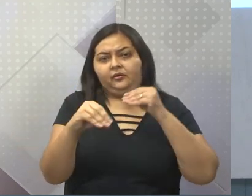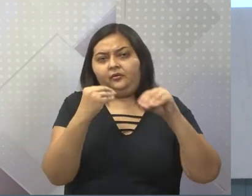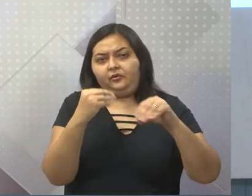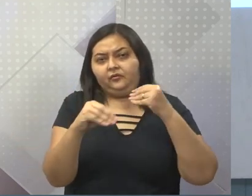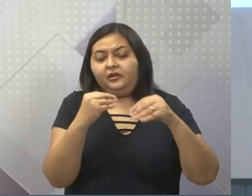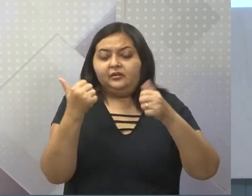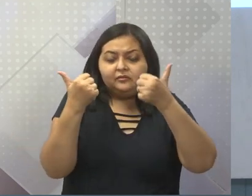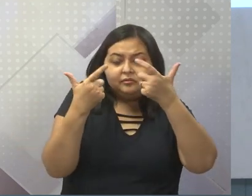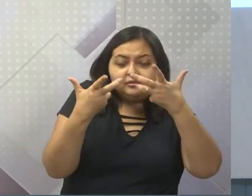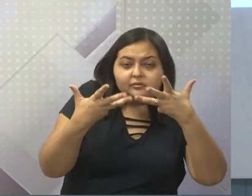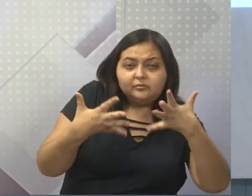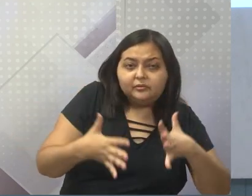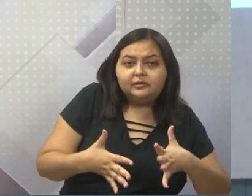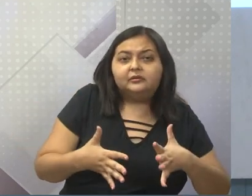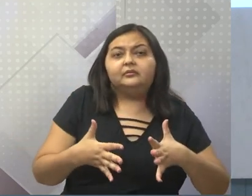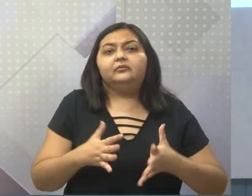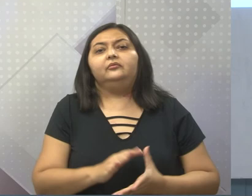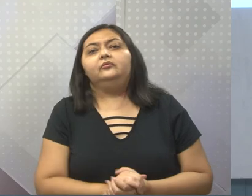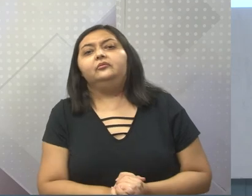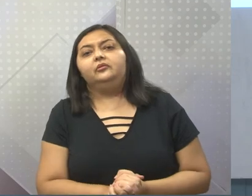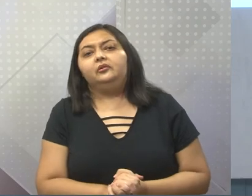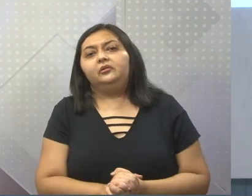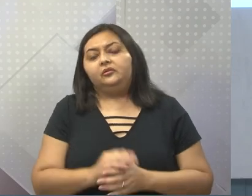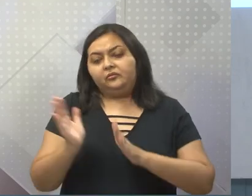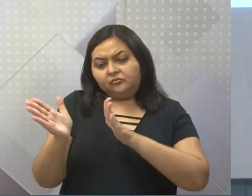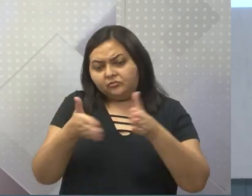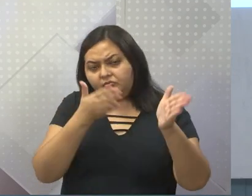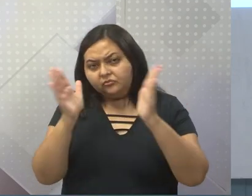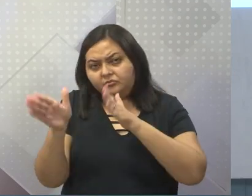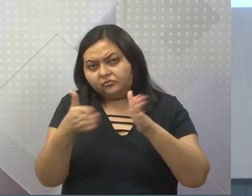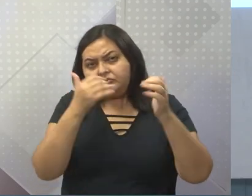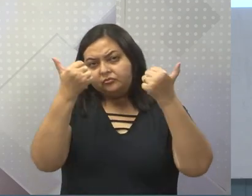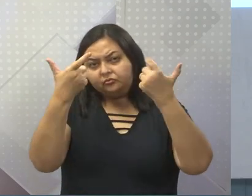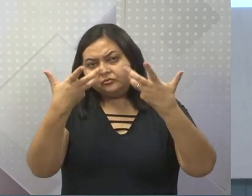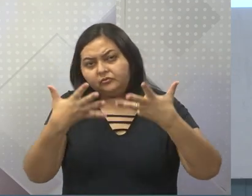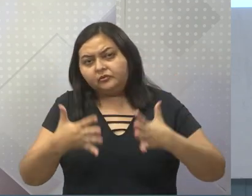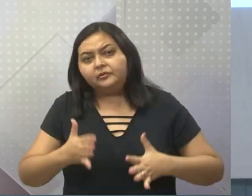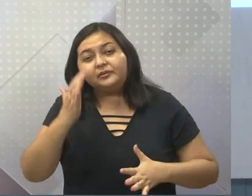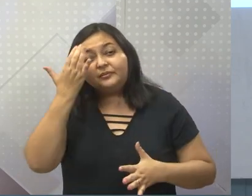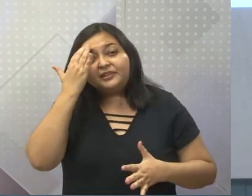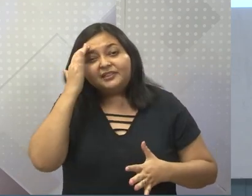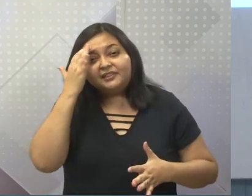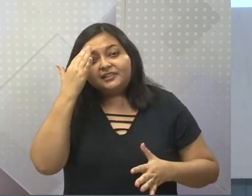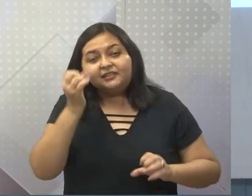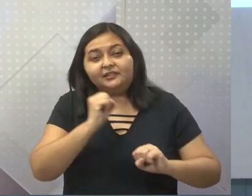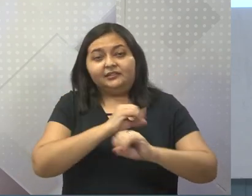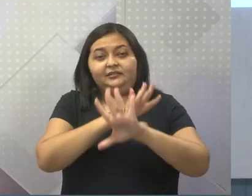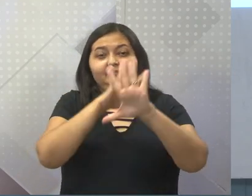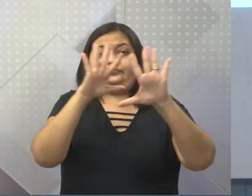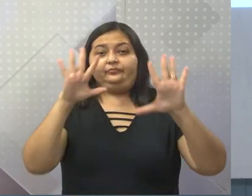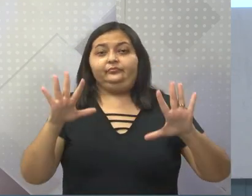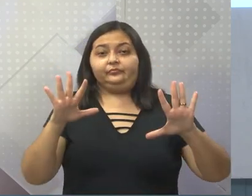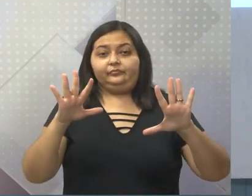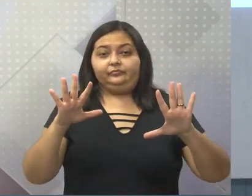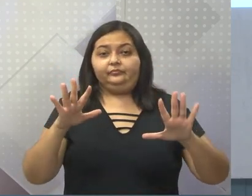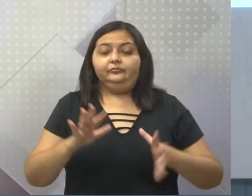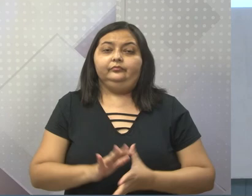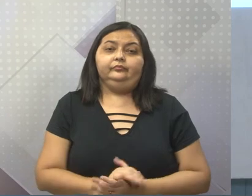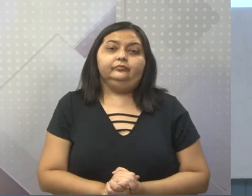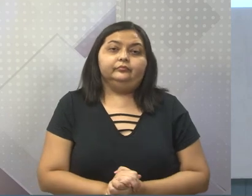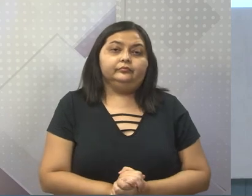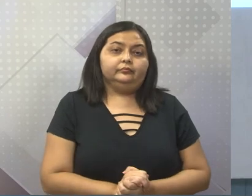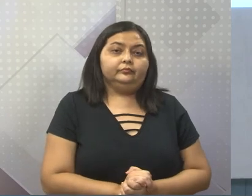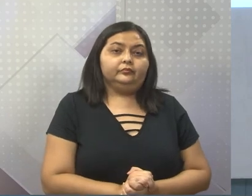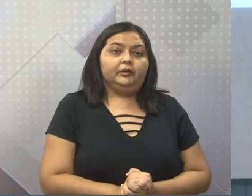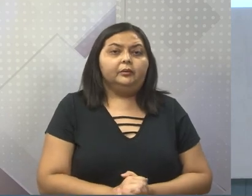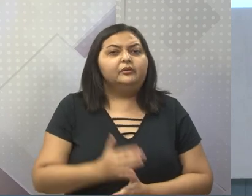assunto. Vocês podem assistir alguns episódios que vocês vão entender e vão conseguir ter um, vamos dizer assim,